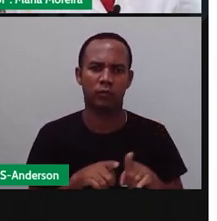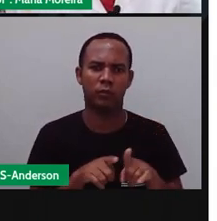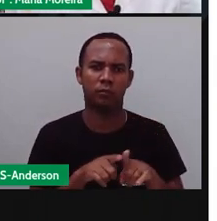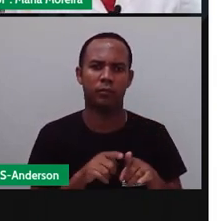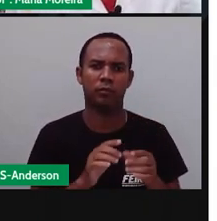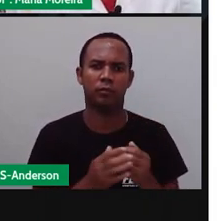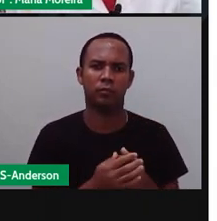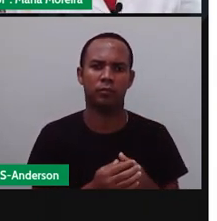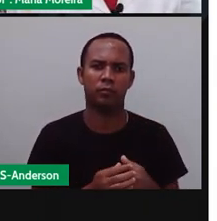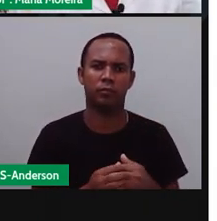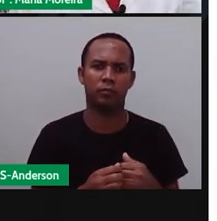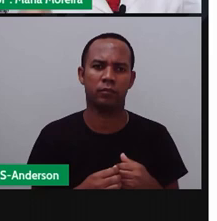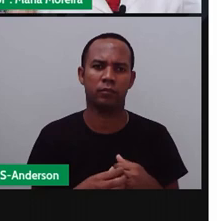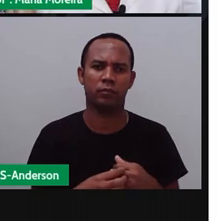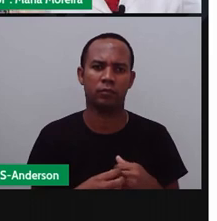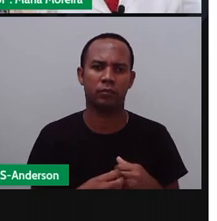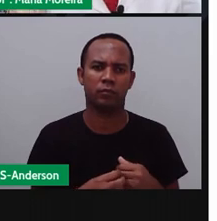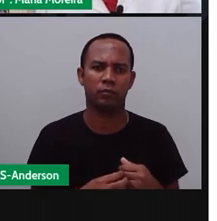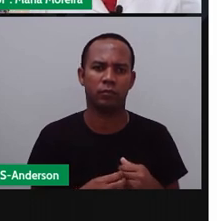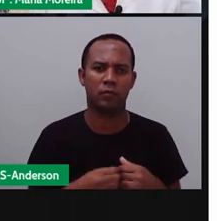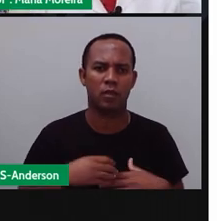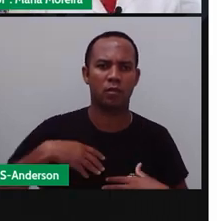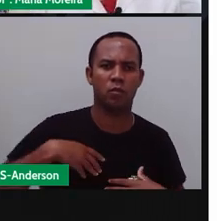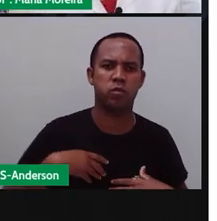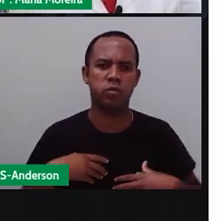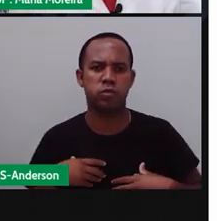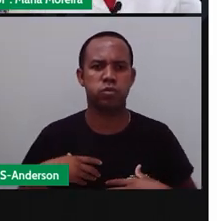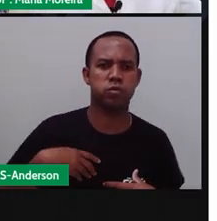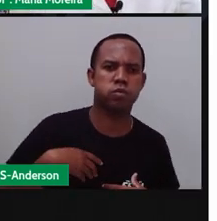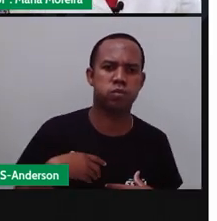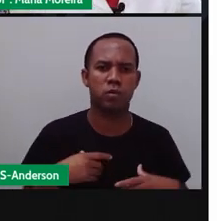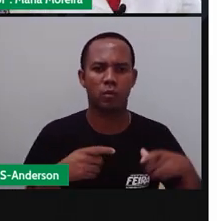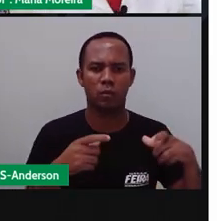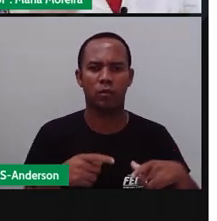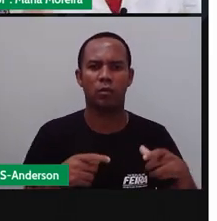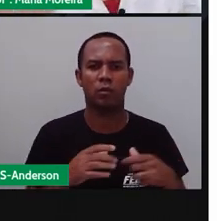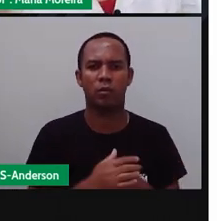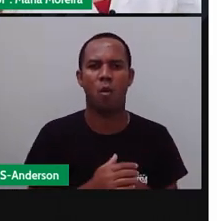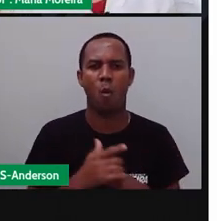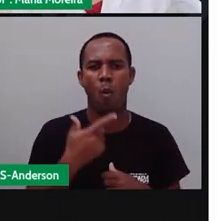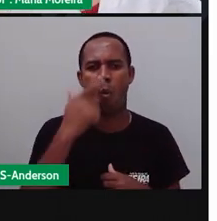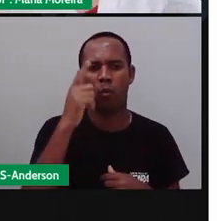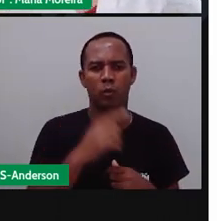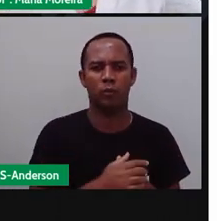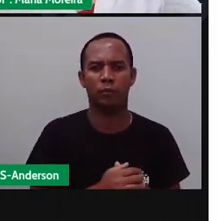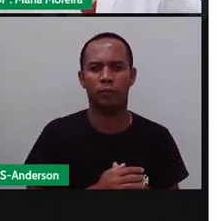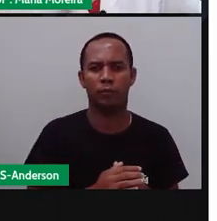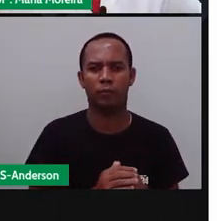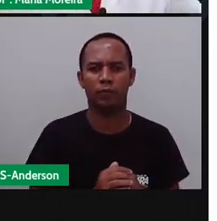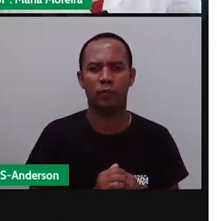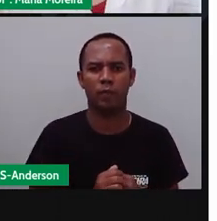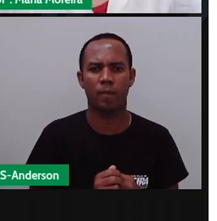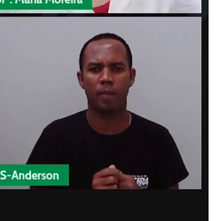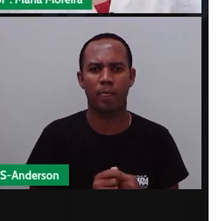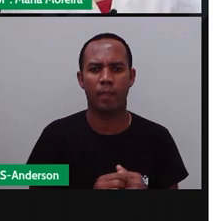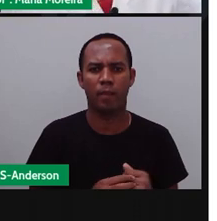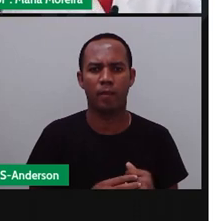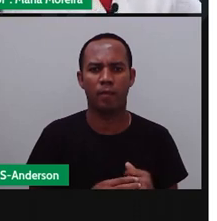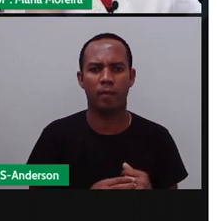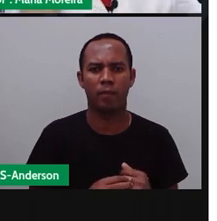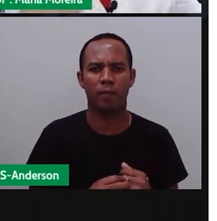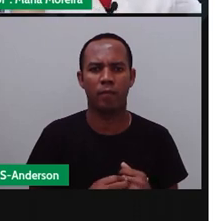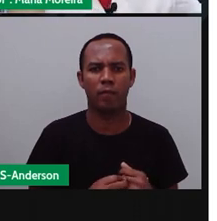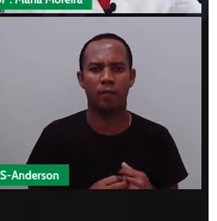natureza, tá? E aí essa dança das fitas, né? Ou dança do pau de fita, como vocês preferirem.